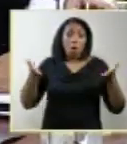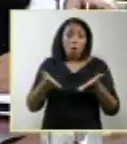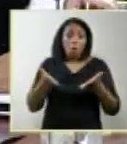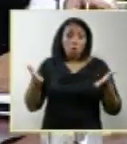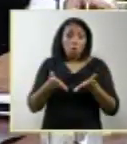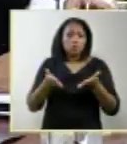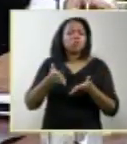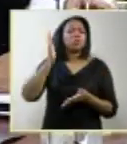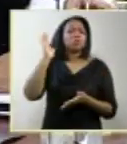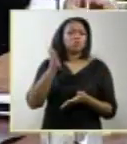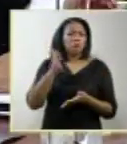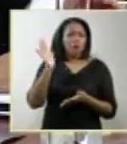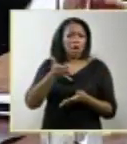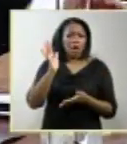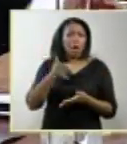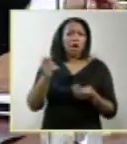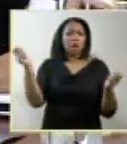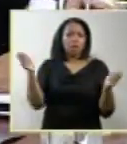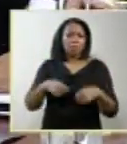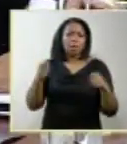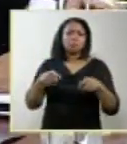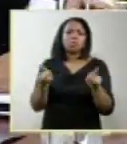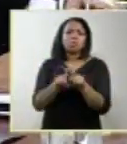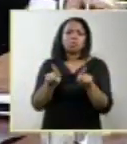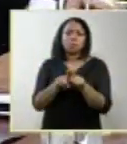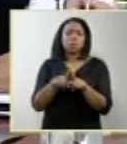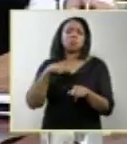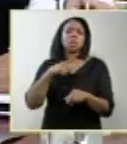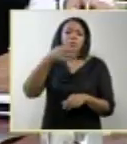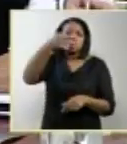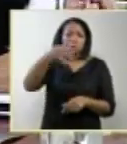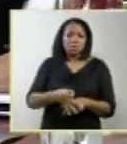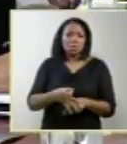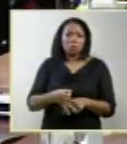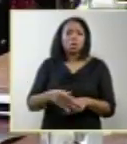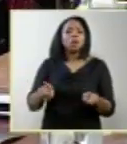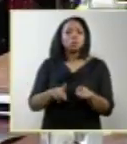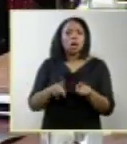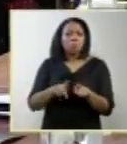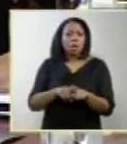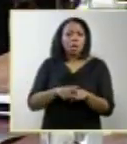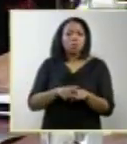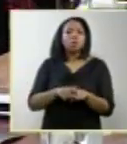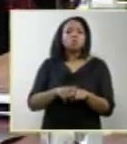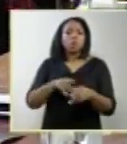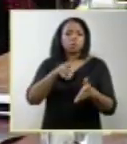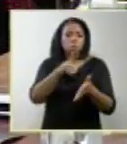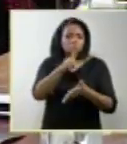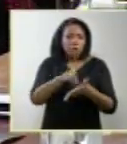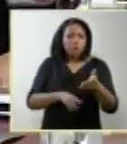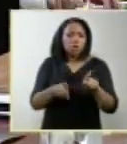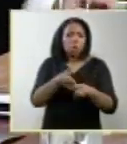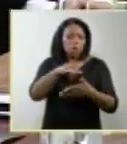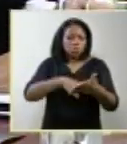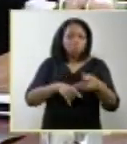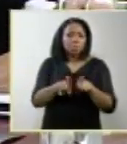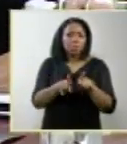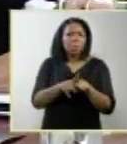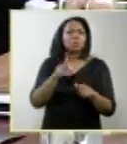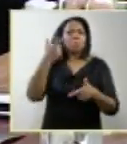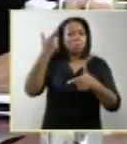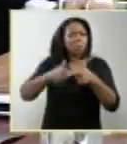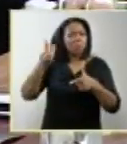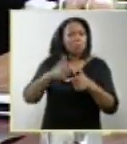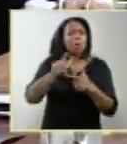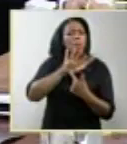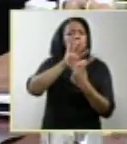são capazes de dar certeza do diagnóstico, inclusive da diferenciação daqueles casos que